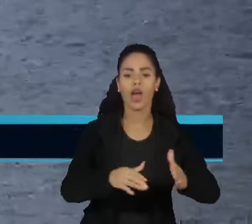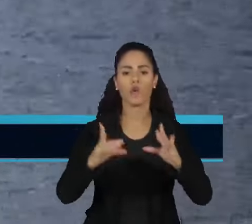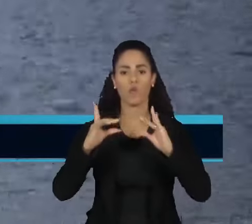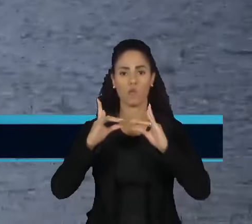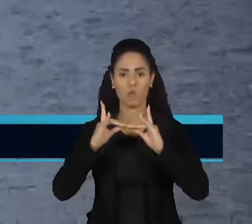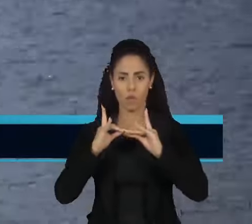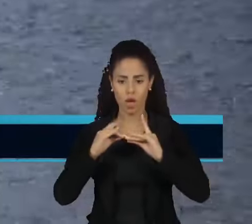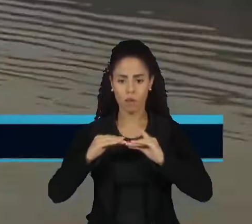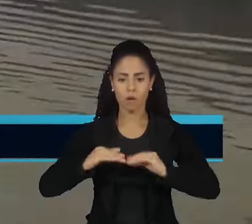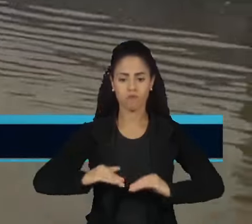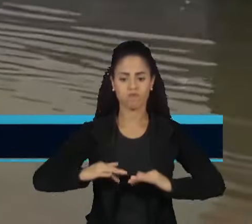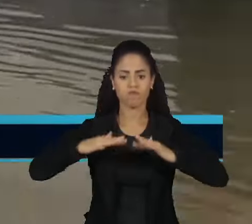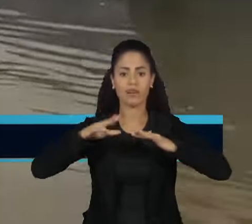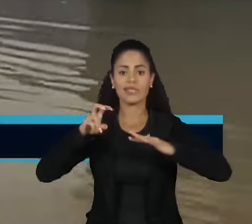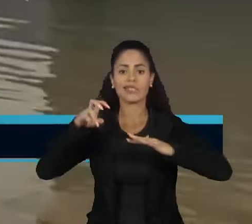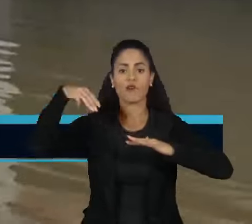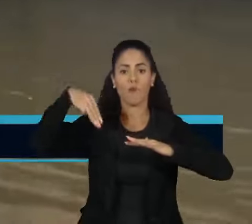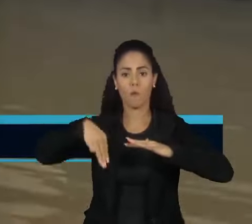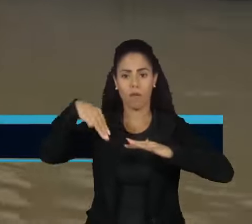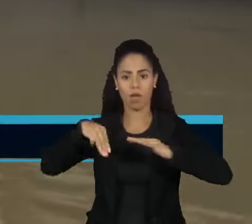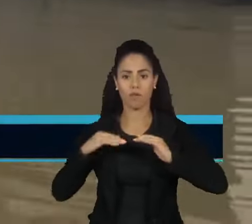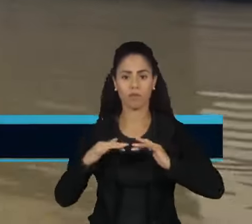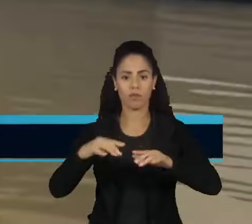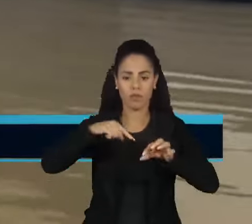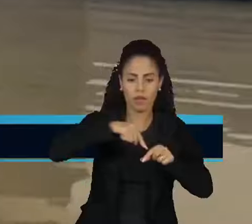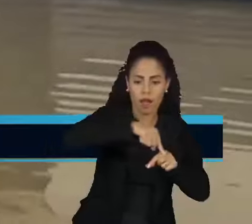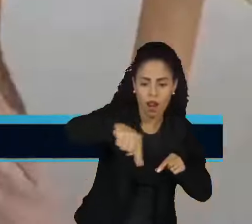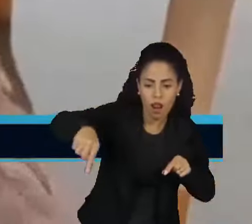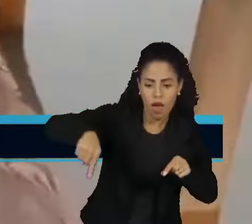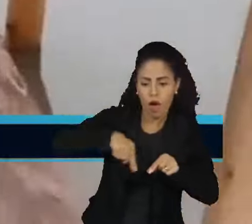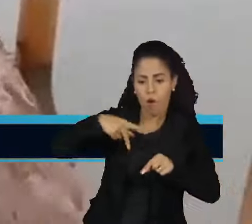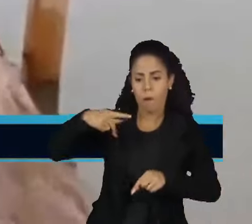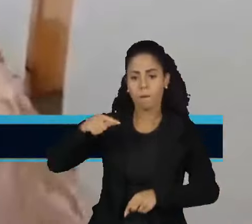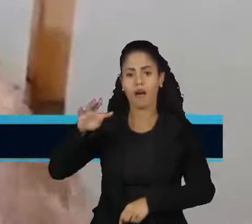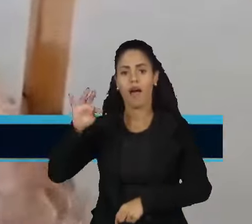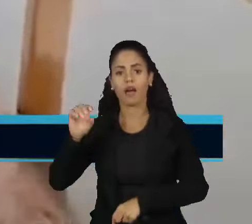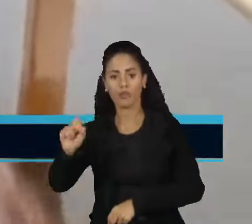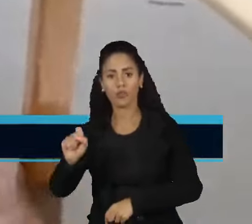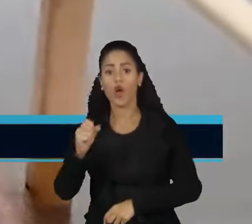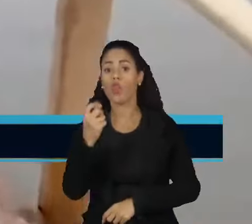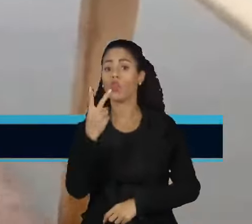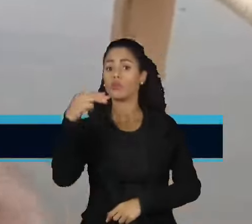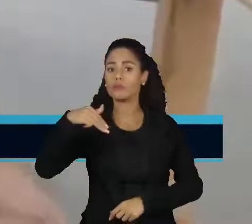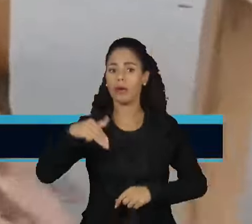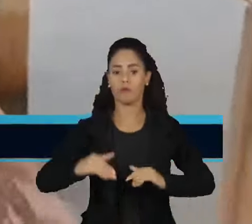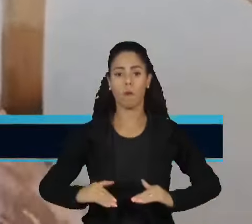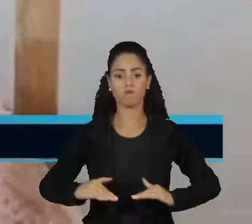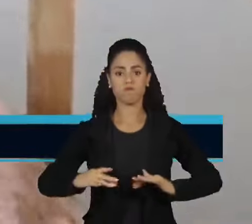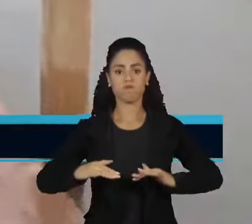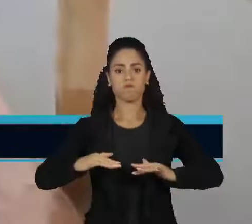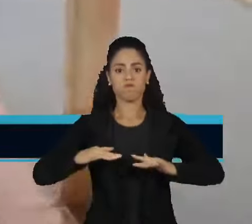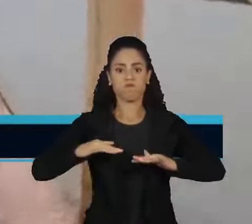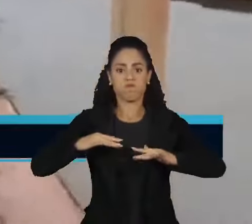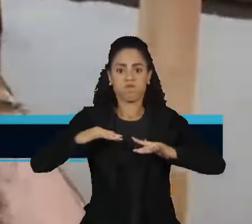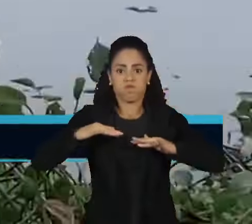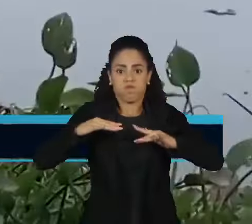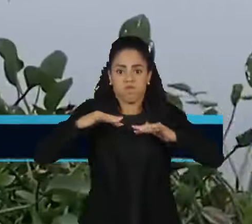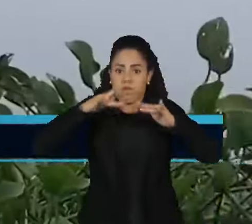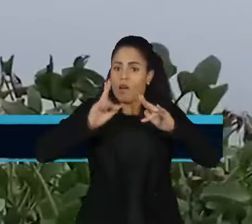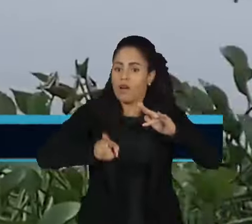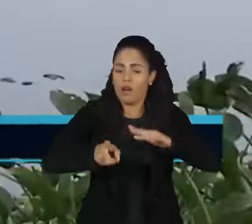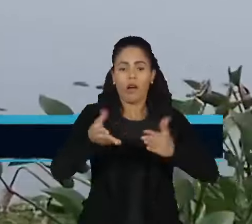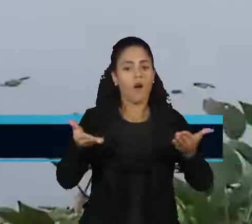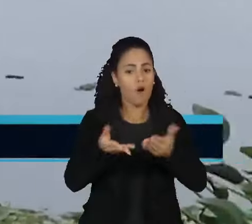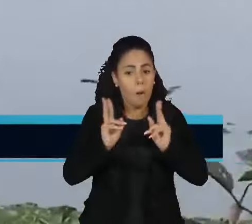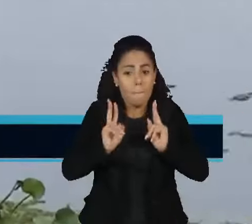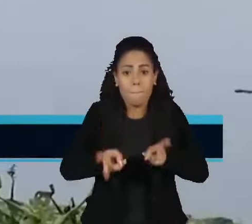dos 5 metros. Já a Lagoa dos Patos subiu. Chegou a 2 metros e 80 centímetros. O